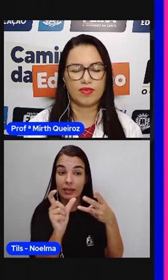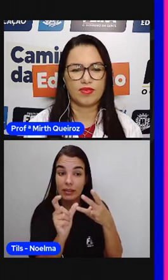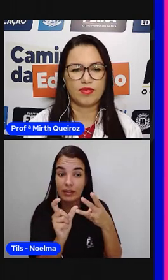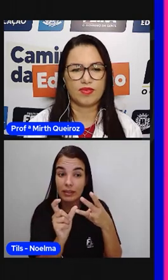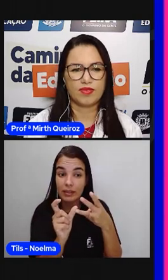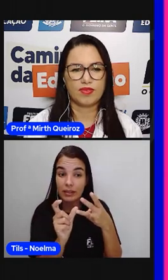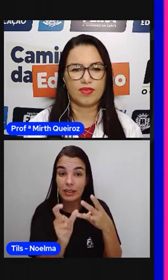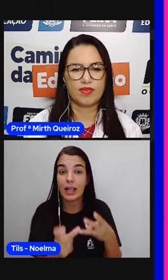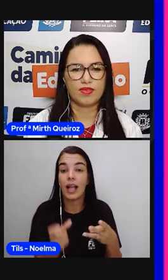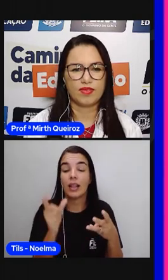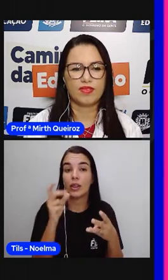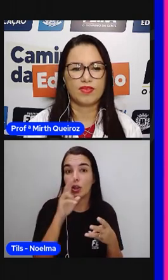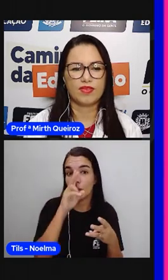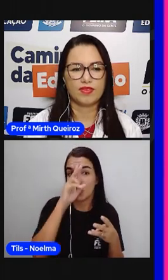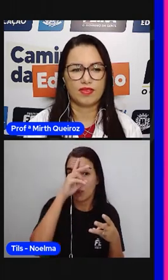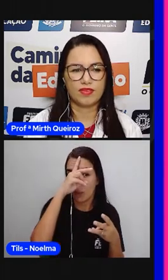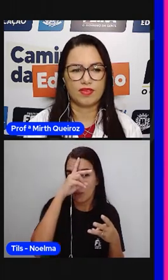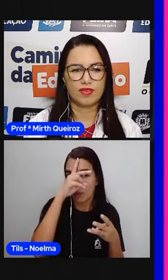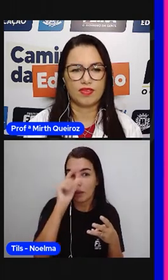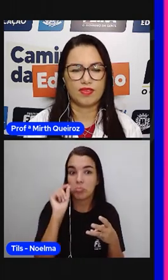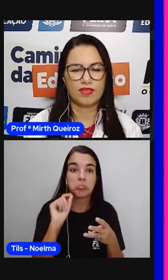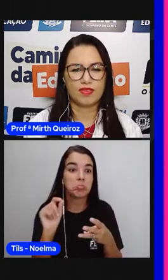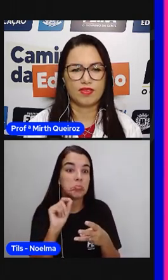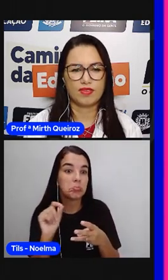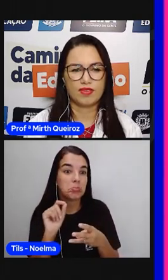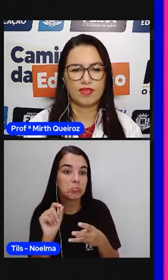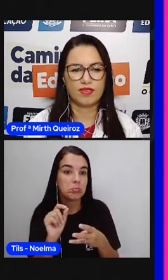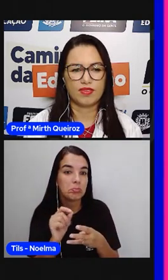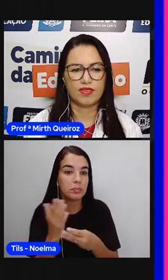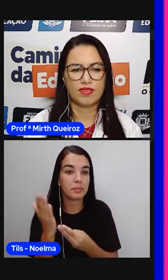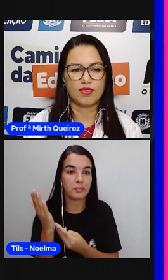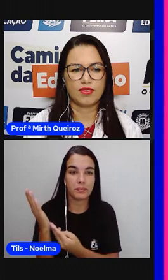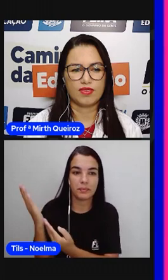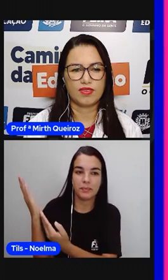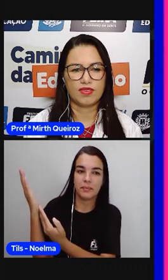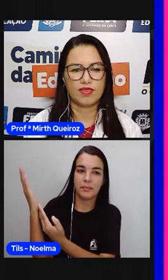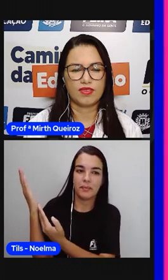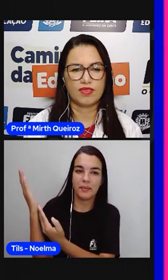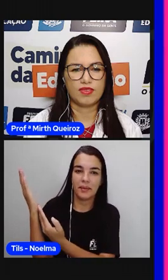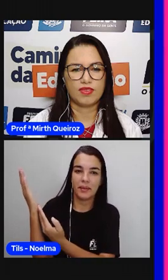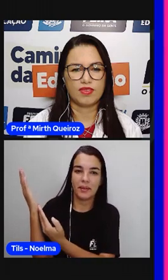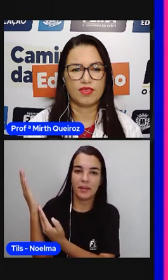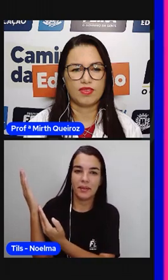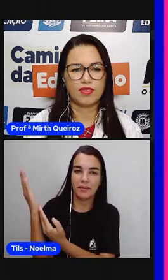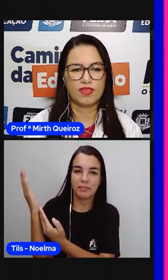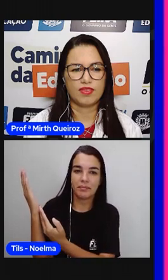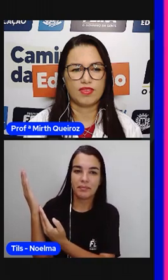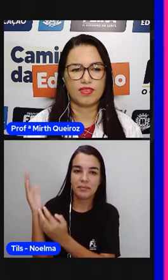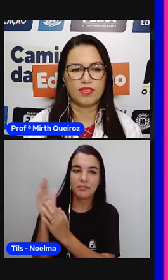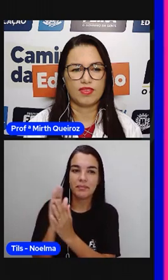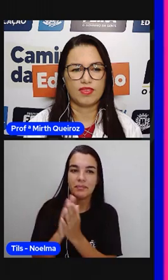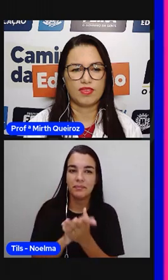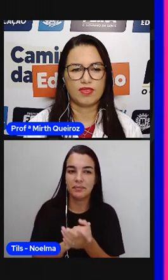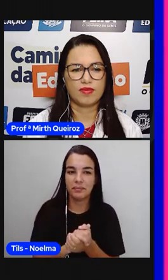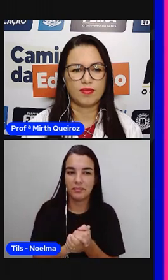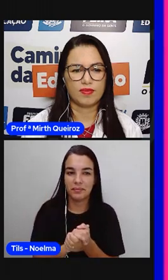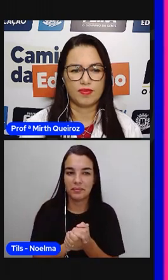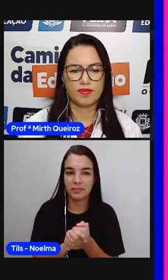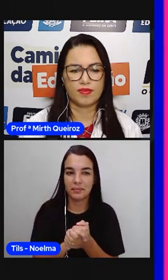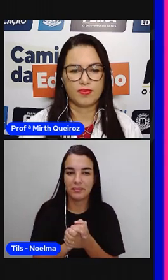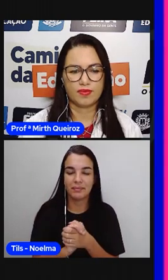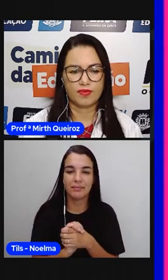As palavras são formadas por sílabas. Toda palavra tem uma sílaba que é mais